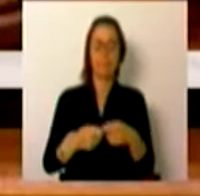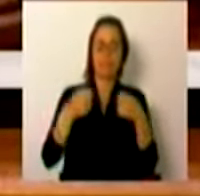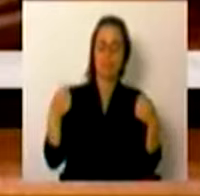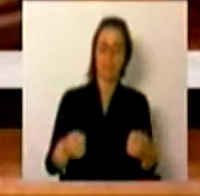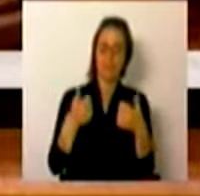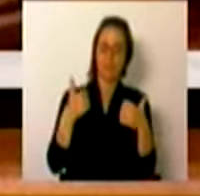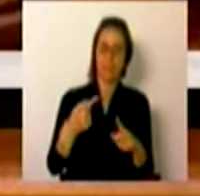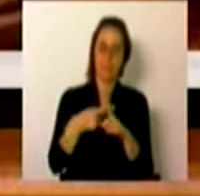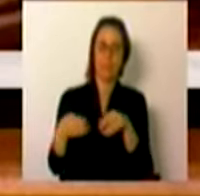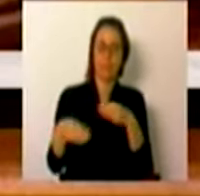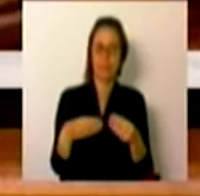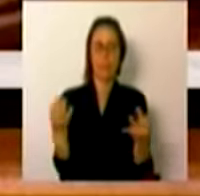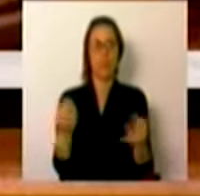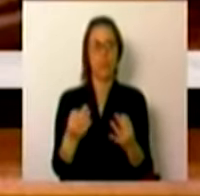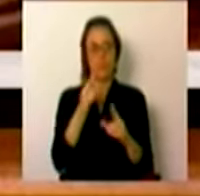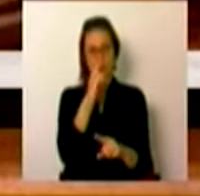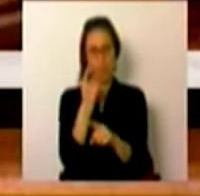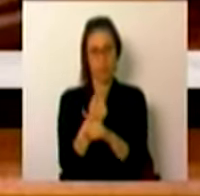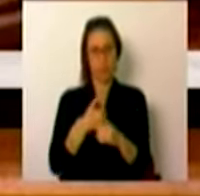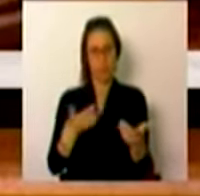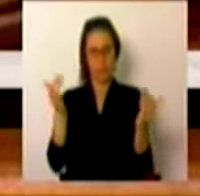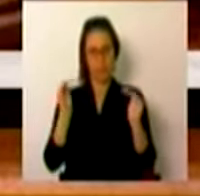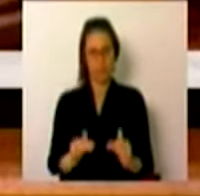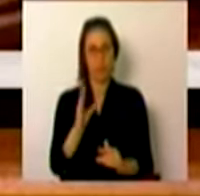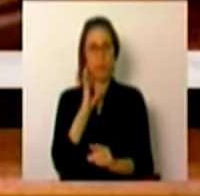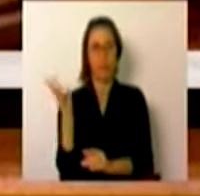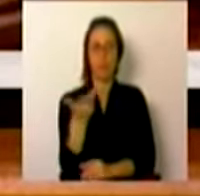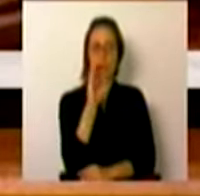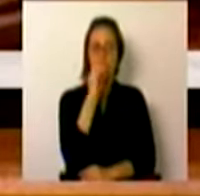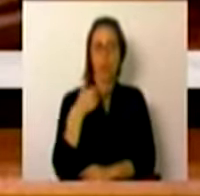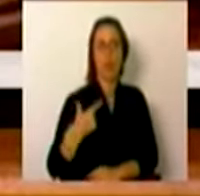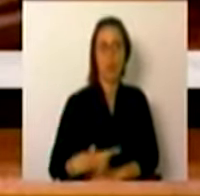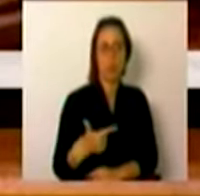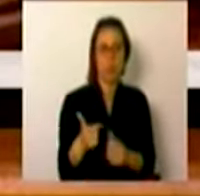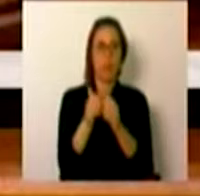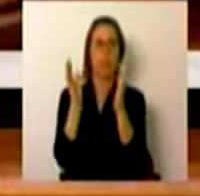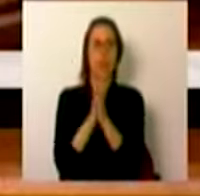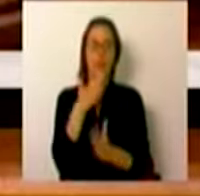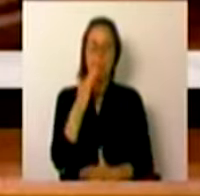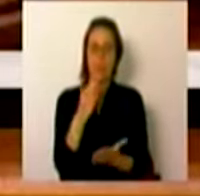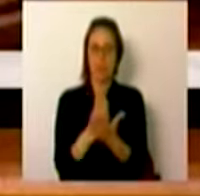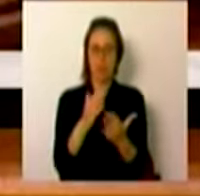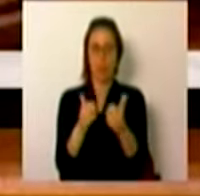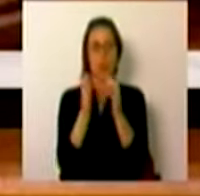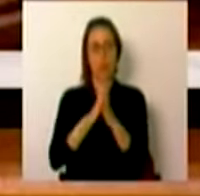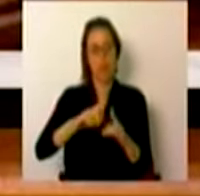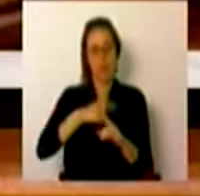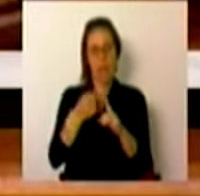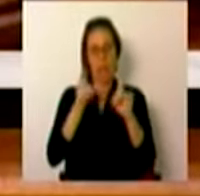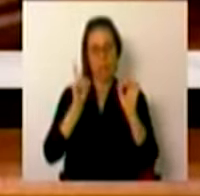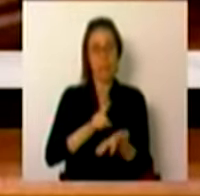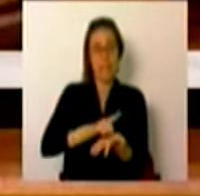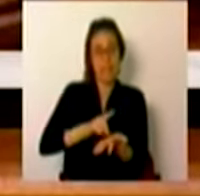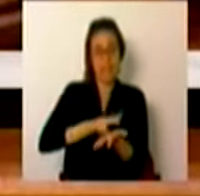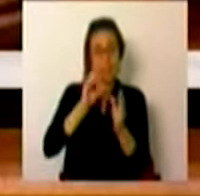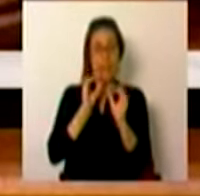bem-sucedida flexibilidade, ao mesmo tempo que reduzimos o número de alunos por turma em todas as escolas, em todos os anos de início de ciclo